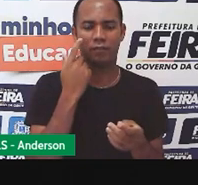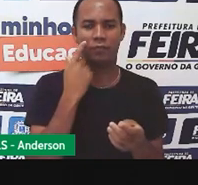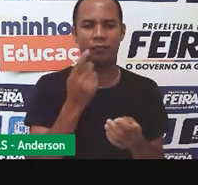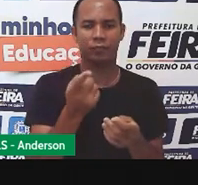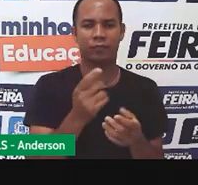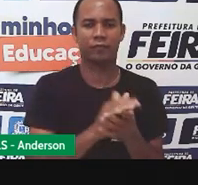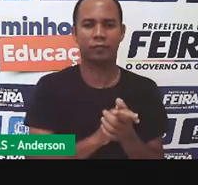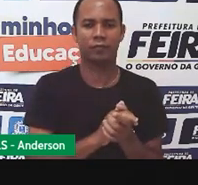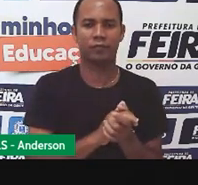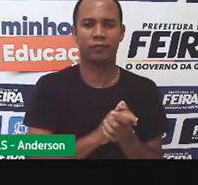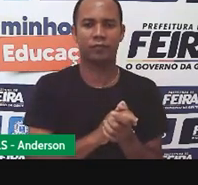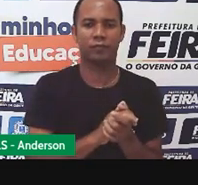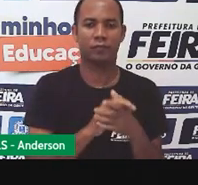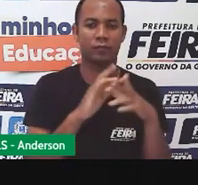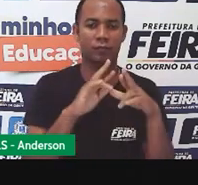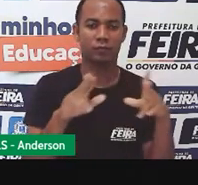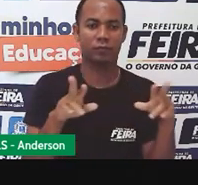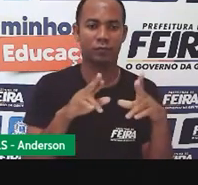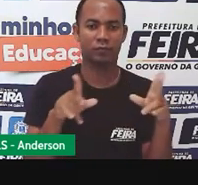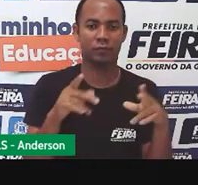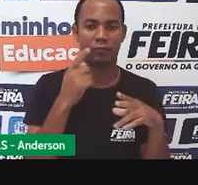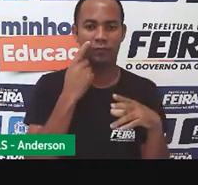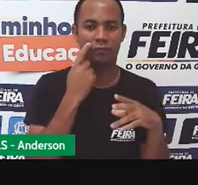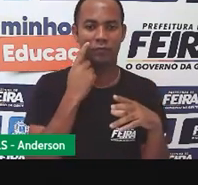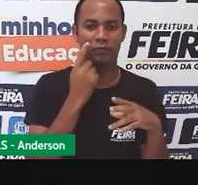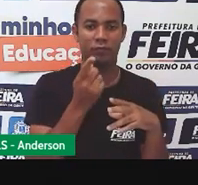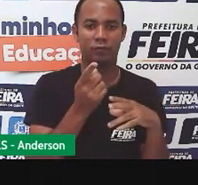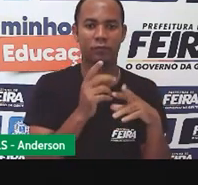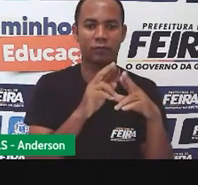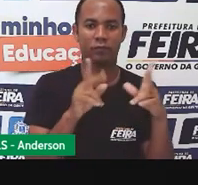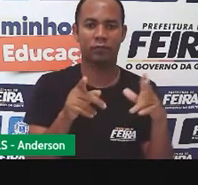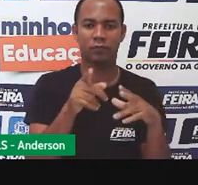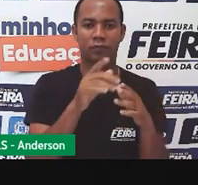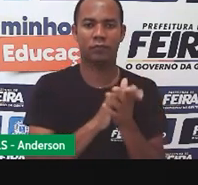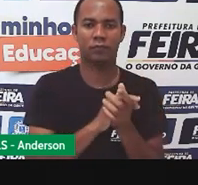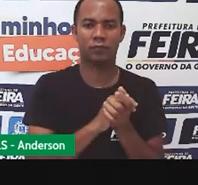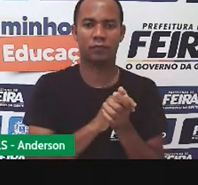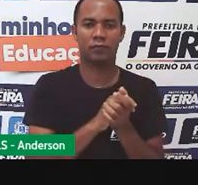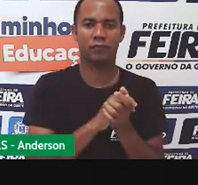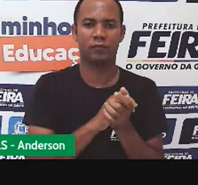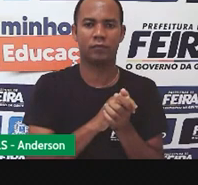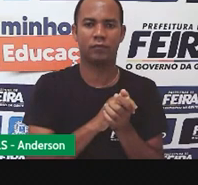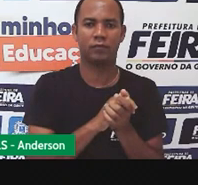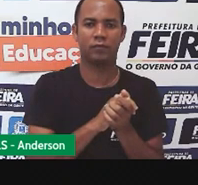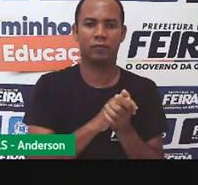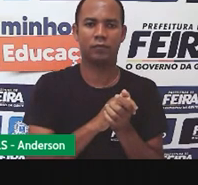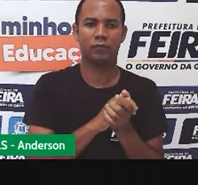vê as bancas diferentes em um jornaleiro, desses que vendem um jornal na rua.